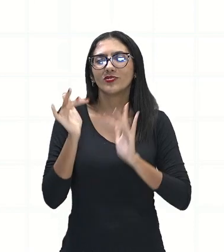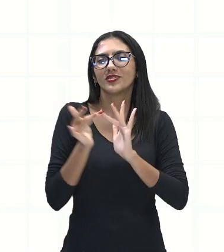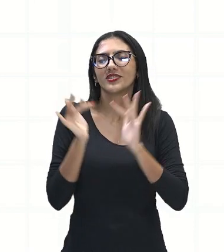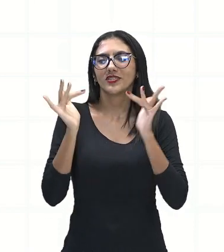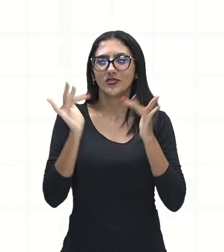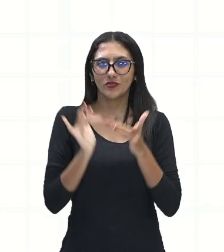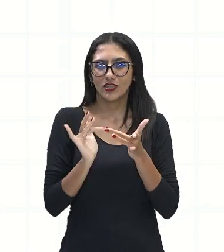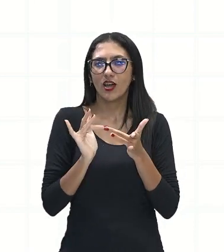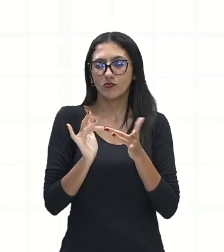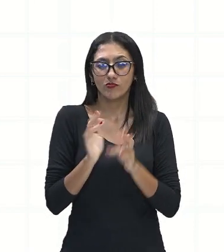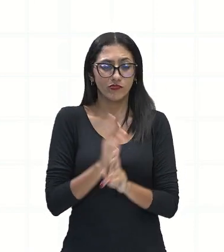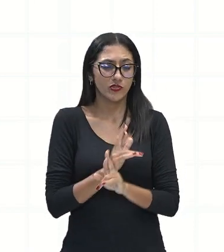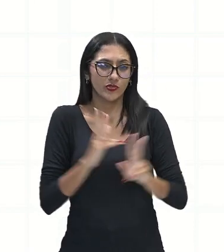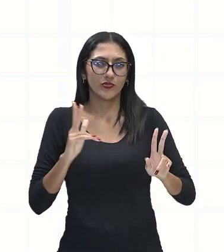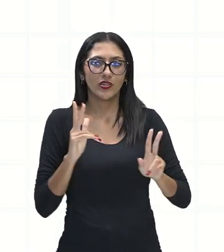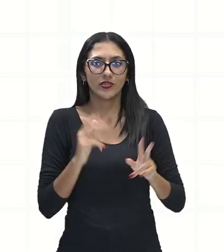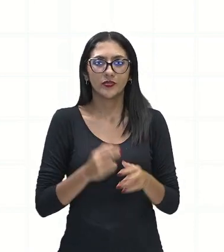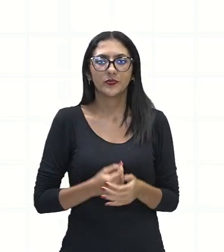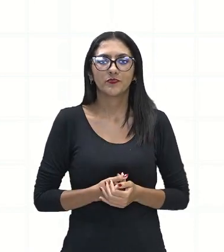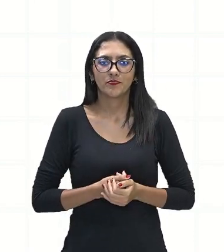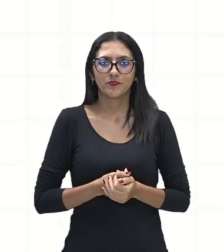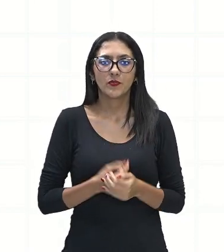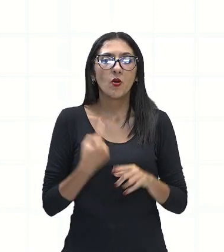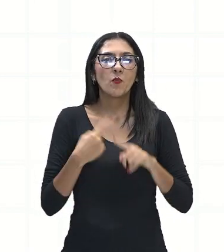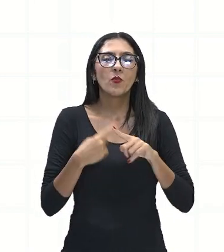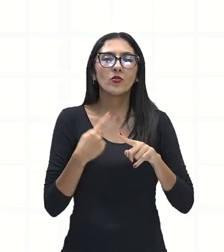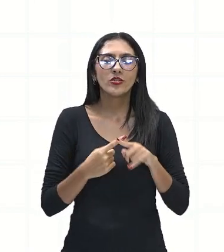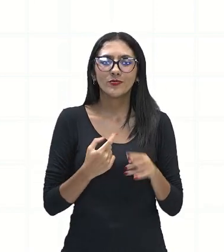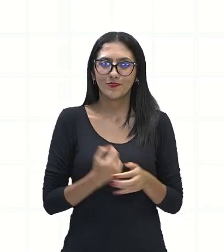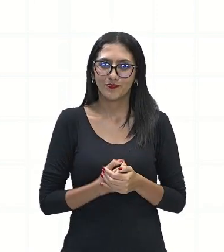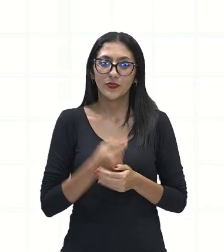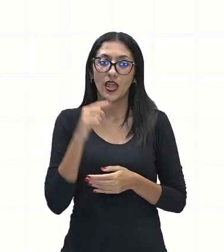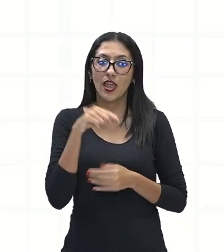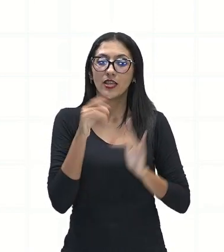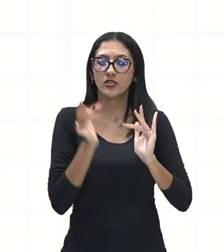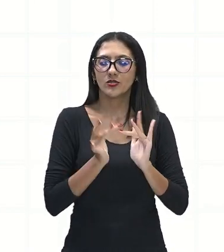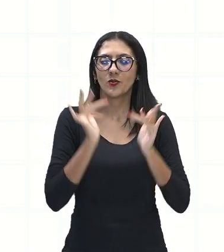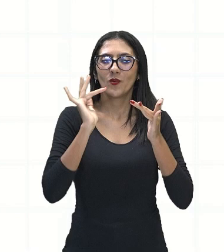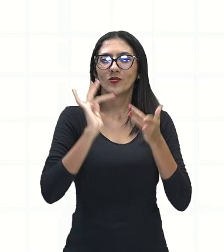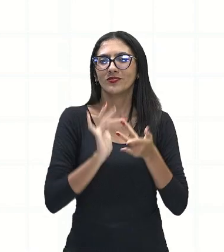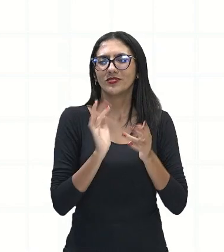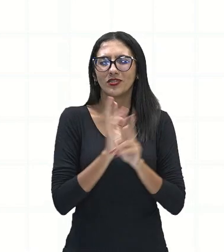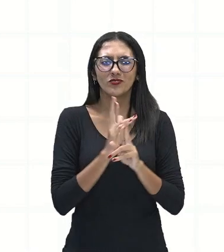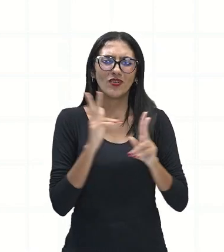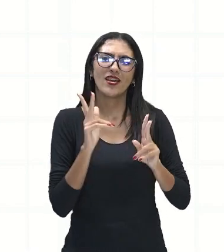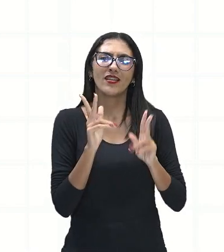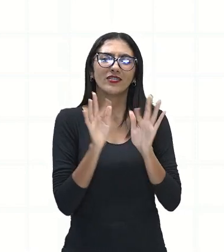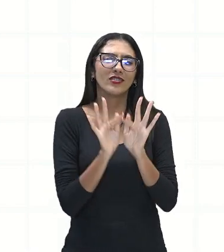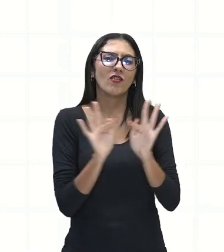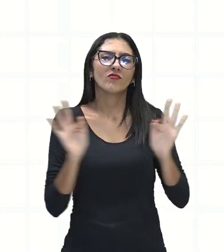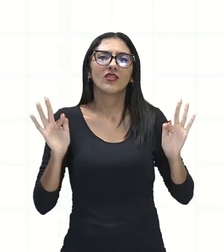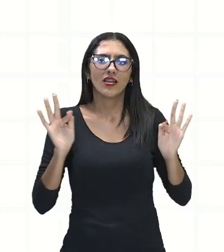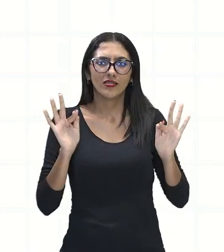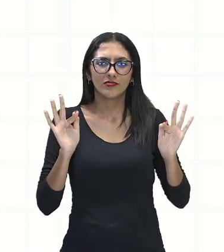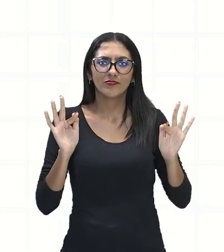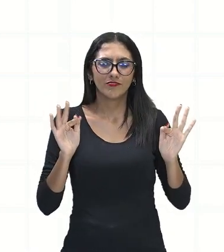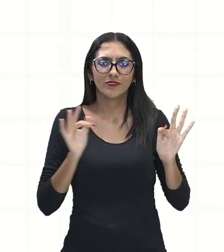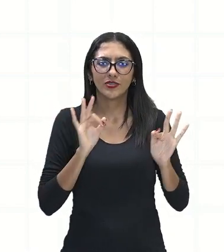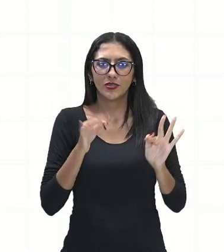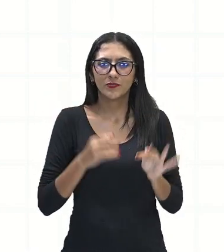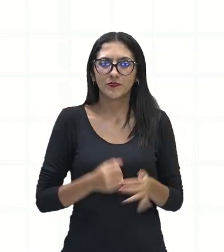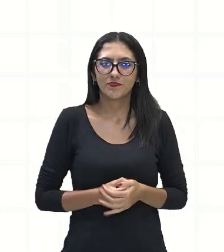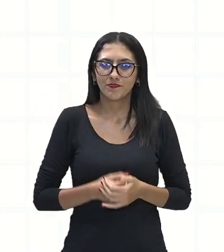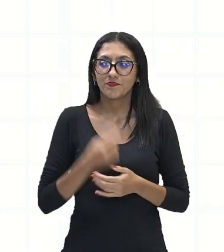sentido. Por quê? Por causa do contexto dessa frase, desse texto. Ó,